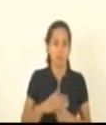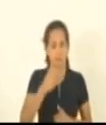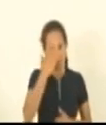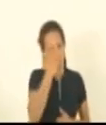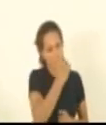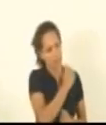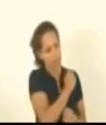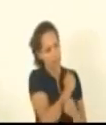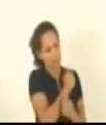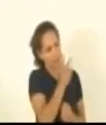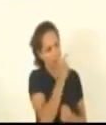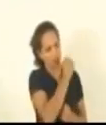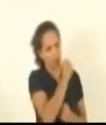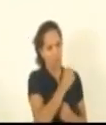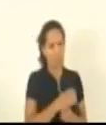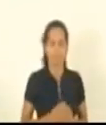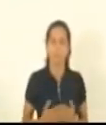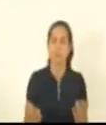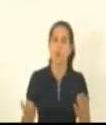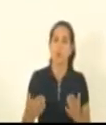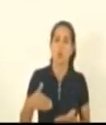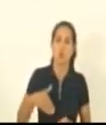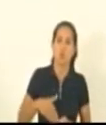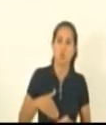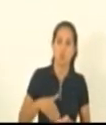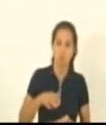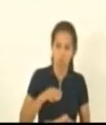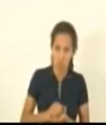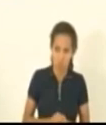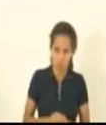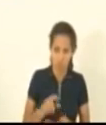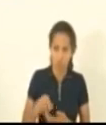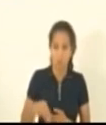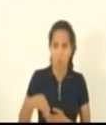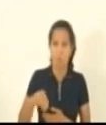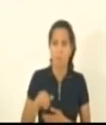abraço obrigado deputado deputado último inscrito deputado Mazinho dos Anjos